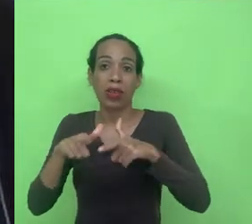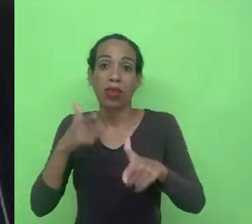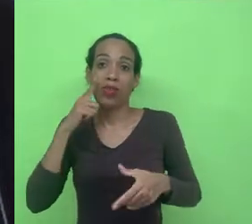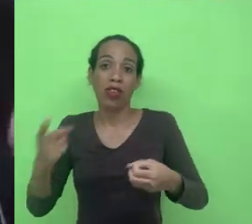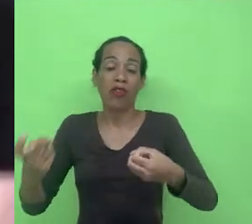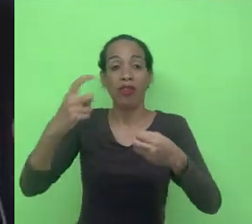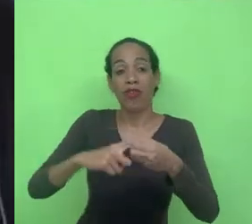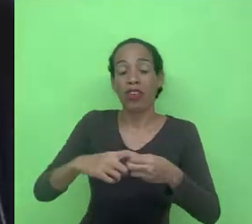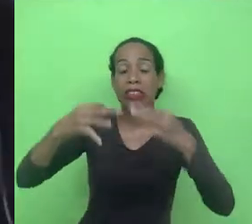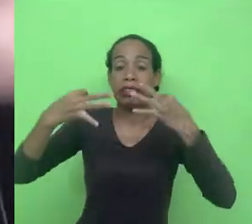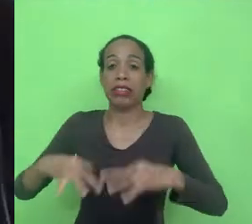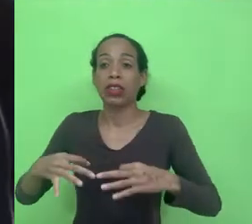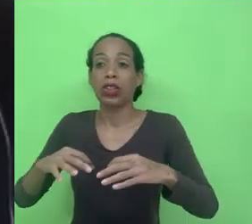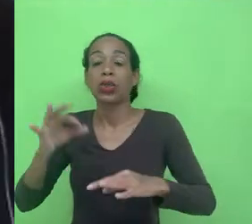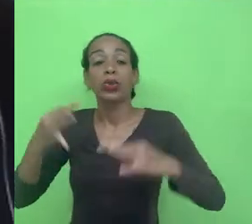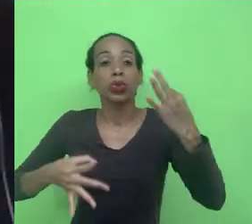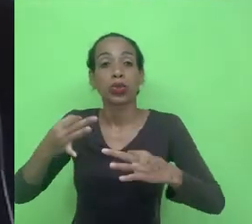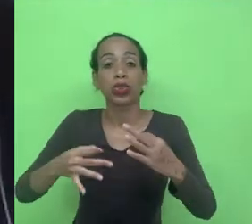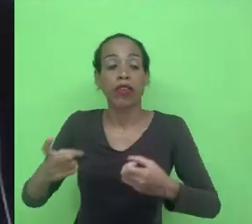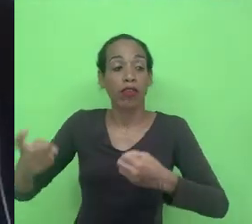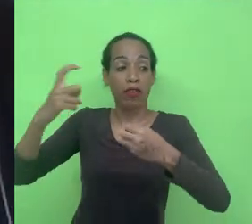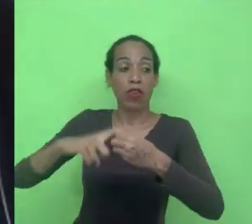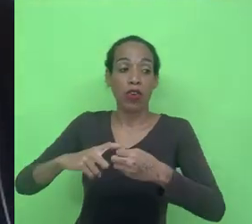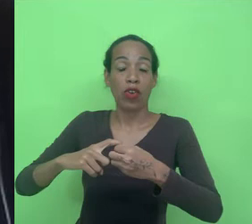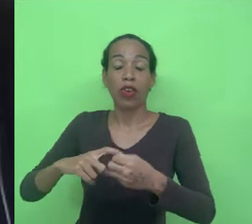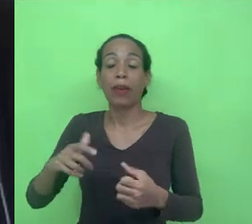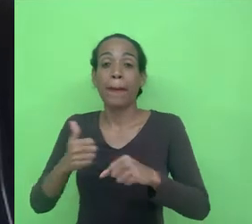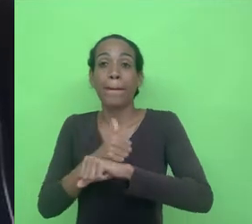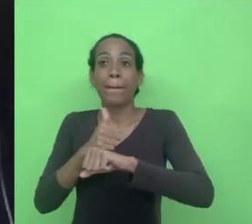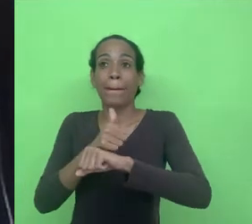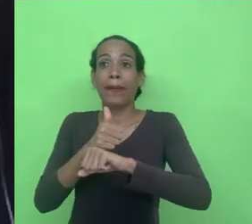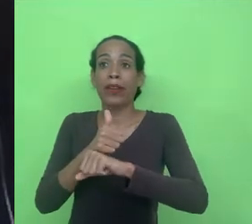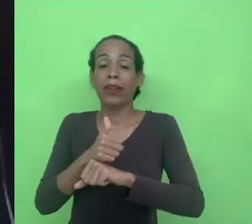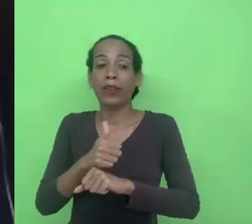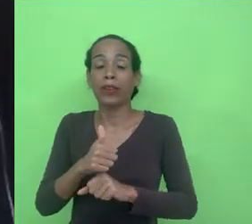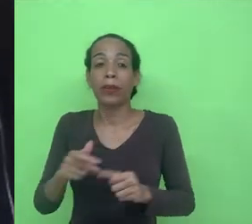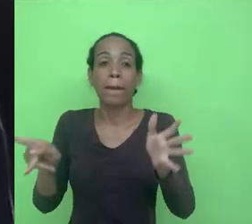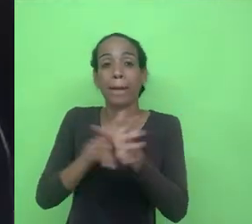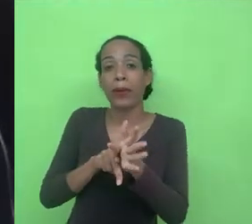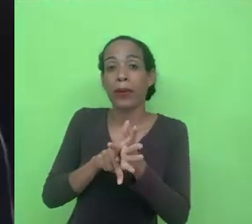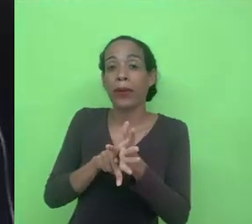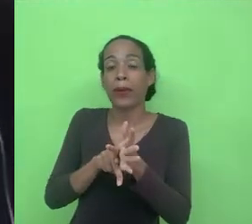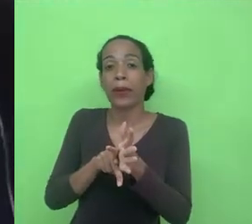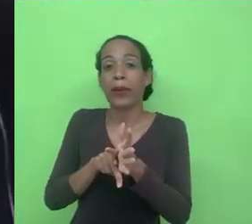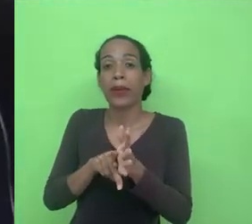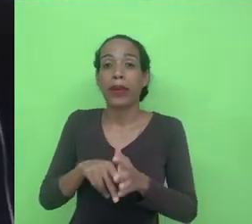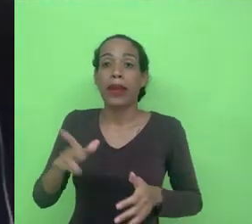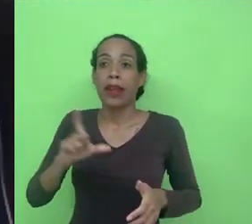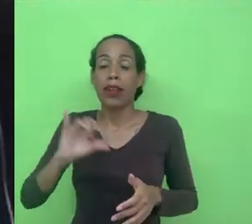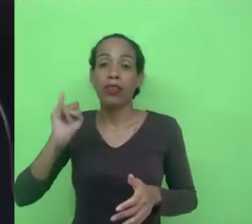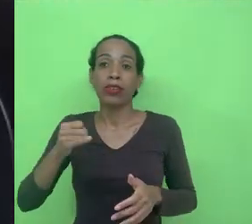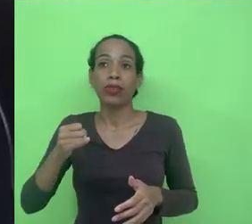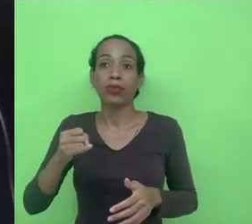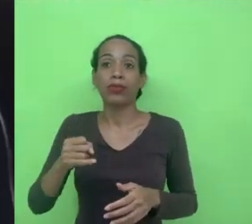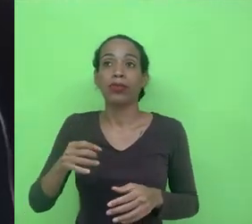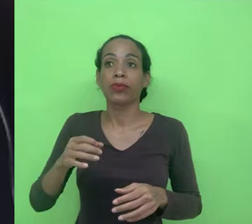de eficiência na justiça do trabalho que vão retornar em benefícios de eficiência para o principal alvo que é o jurisdicionado que